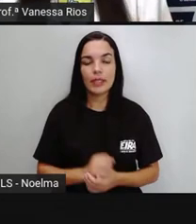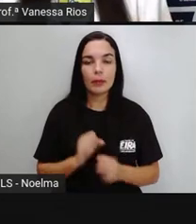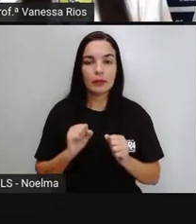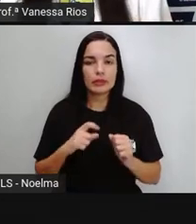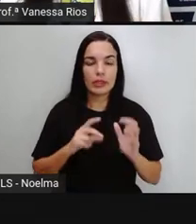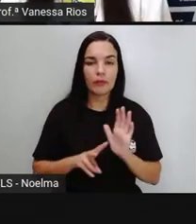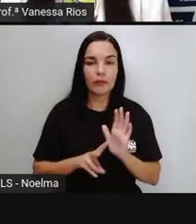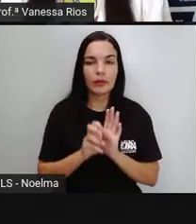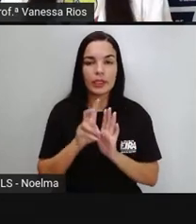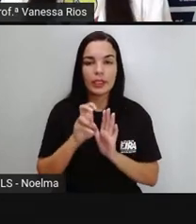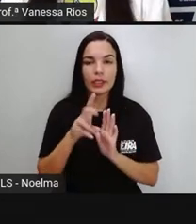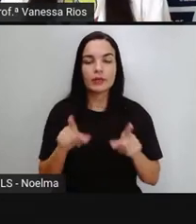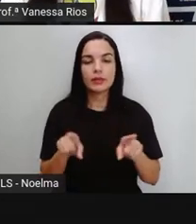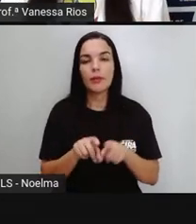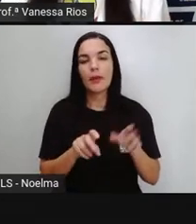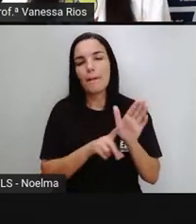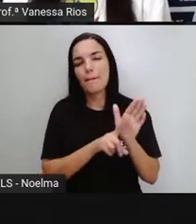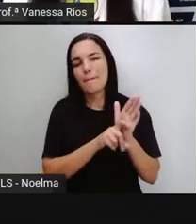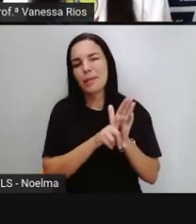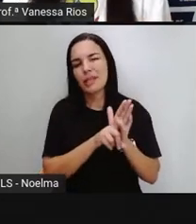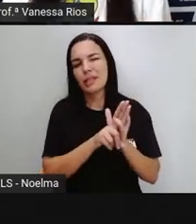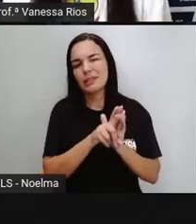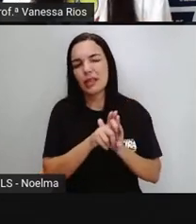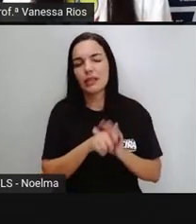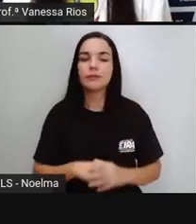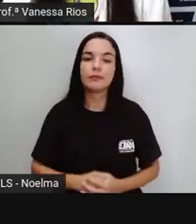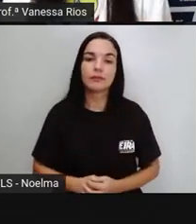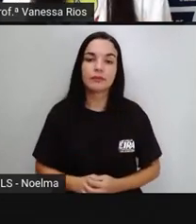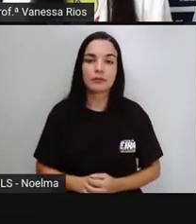algumas bactérias e também alguns fungos.